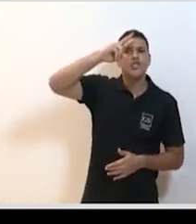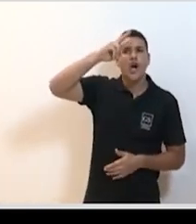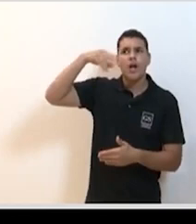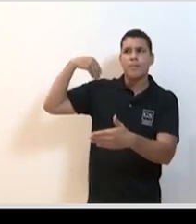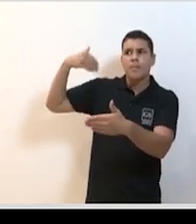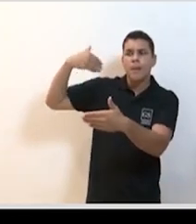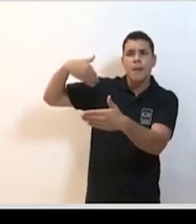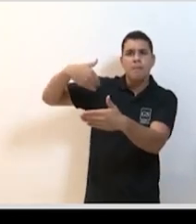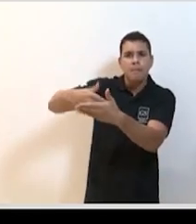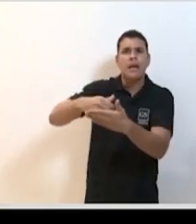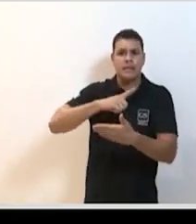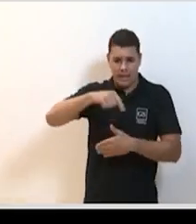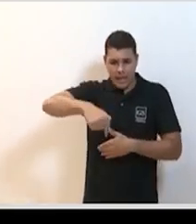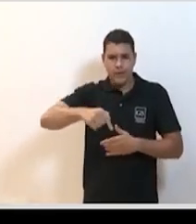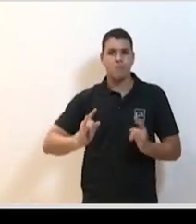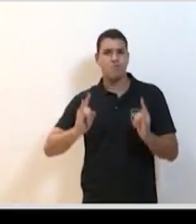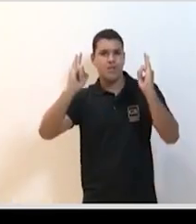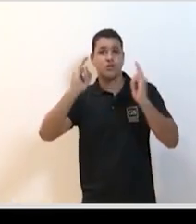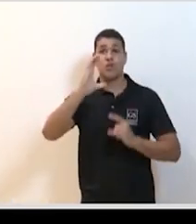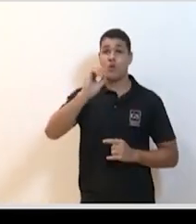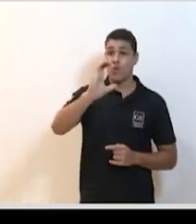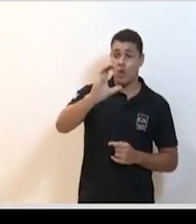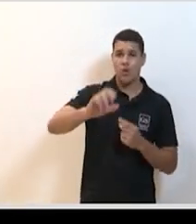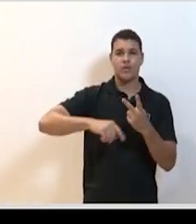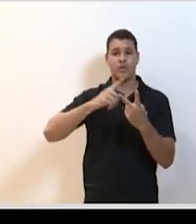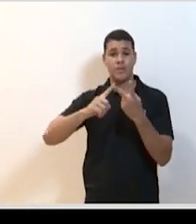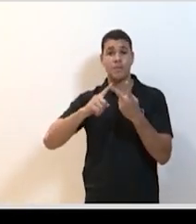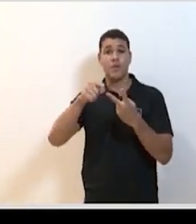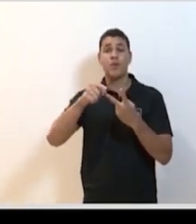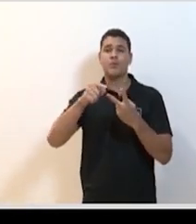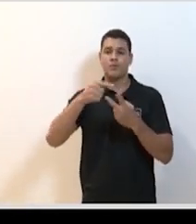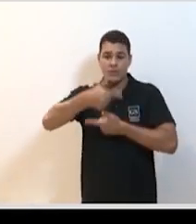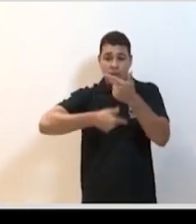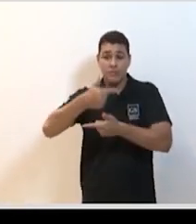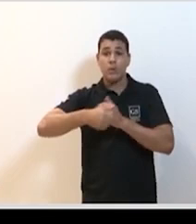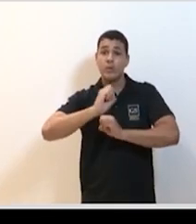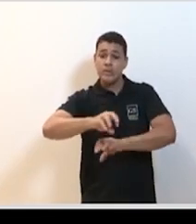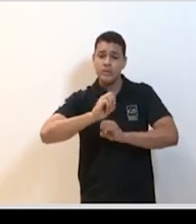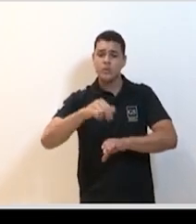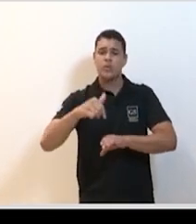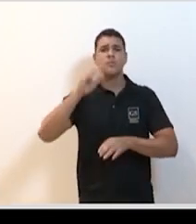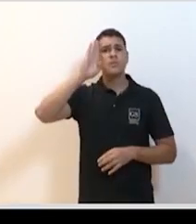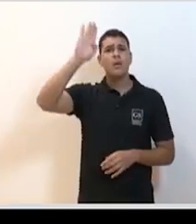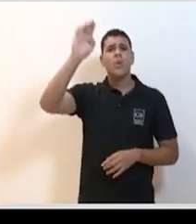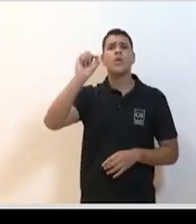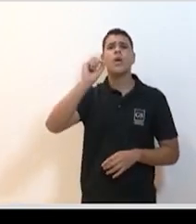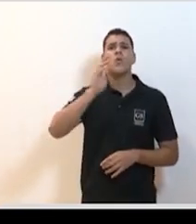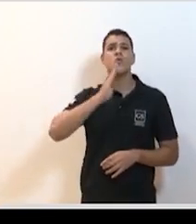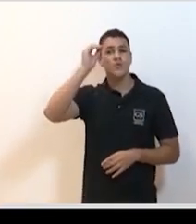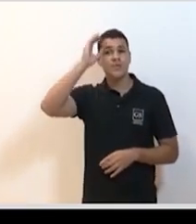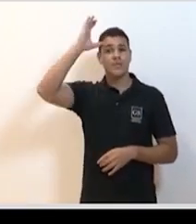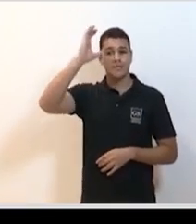de instituições como a COC os serviços de ensino que tem uma importância fundamental levando o conhecimento